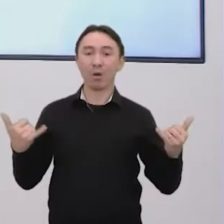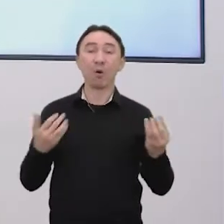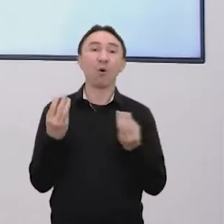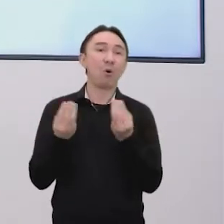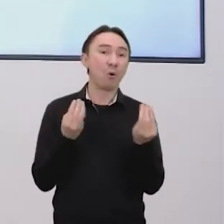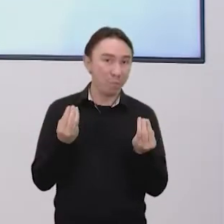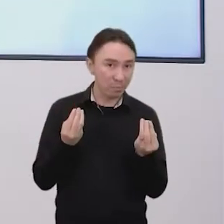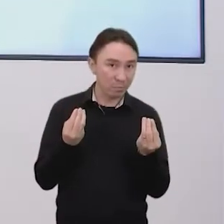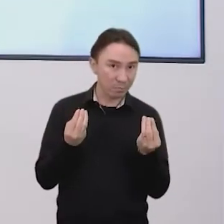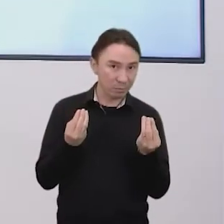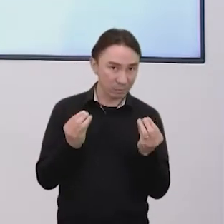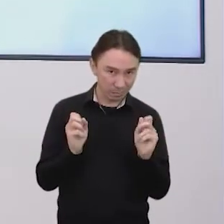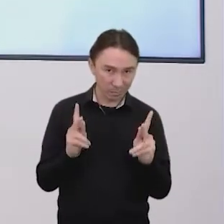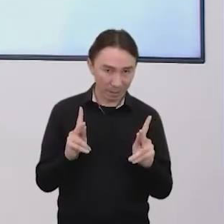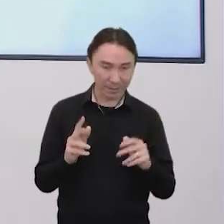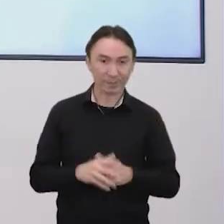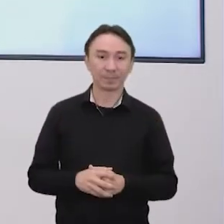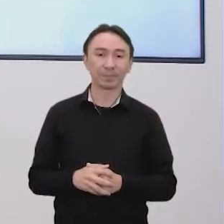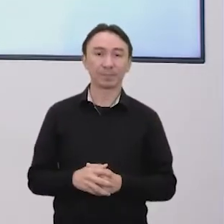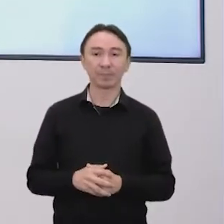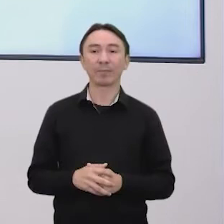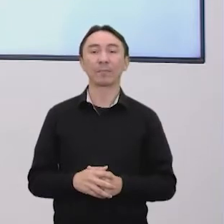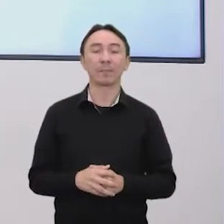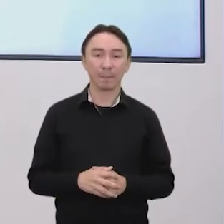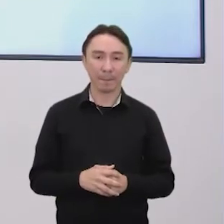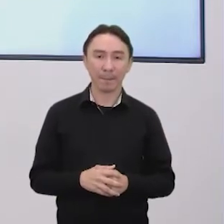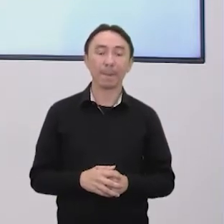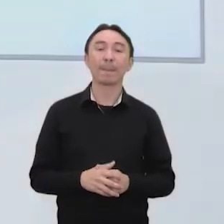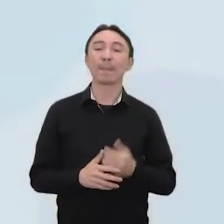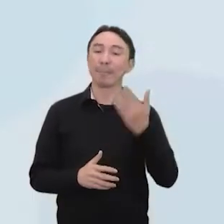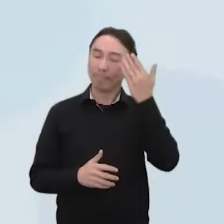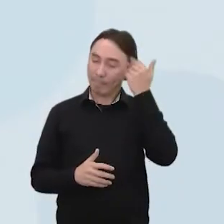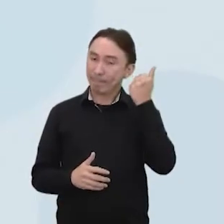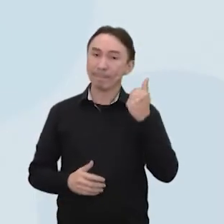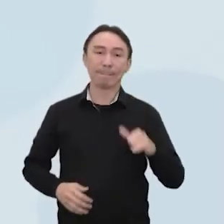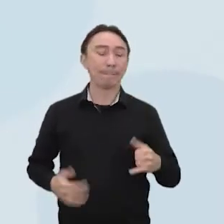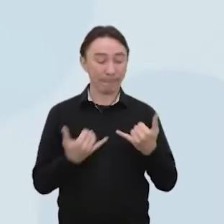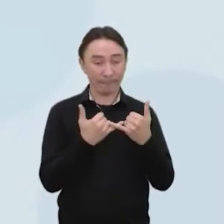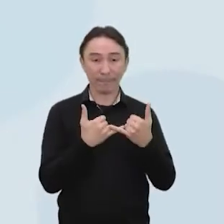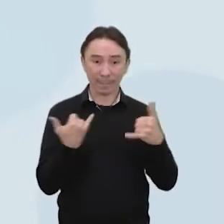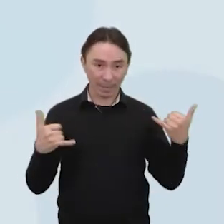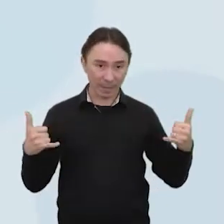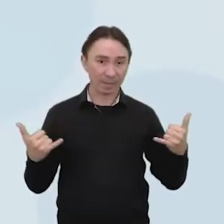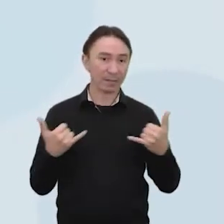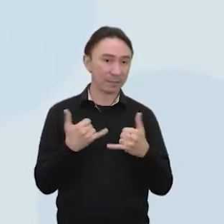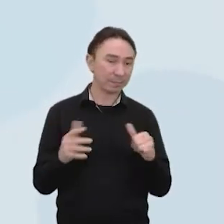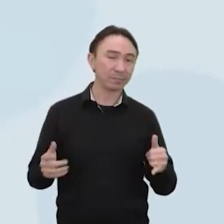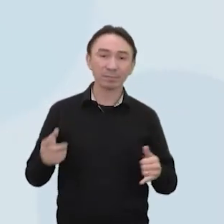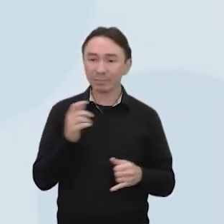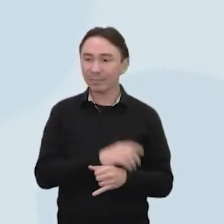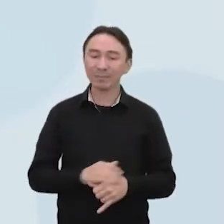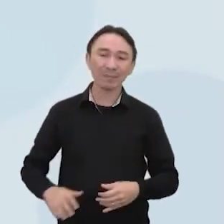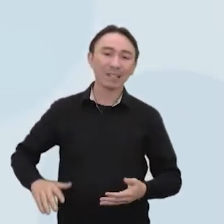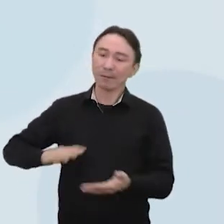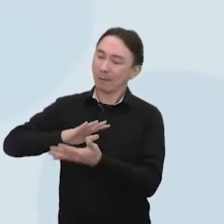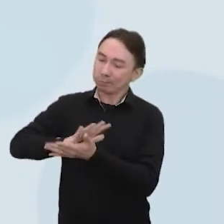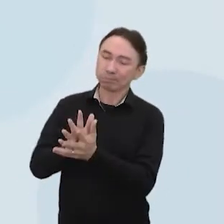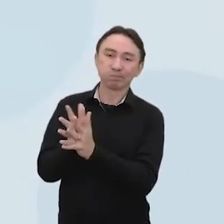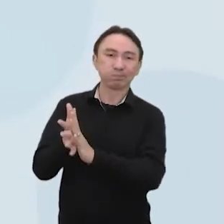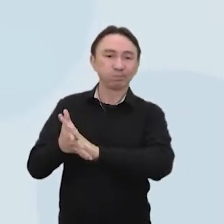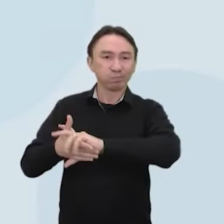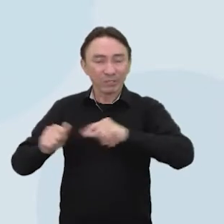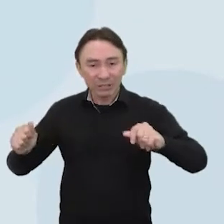bom? Continuando. Então, a gente sabe que a energia não pode ser destruída e nem criada. O que a gente quer saber é